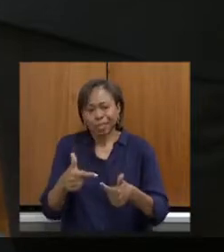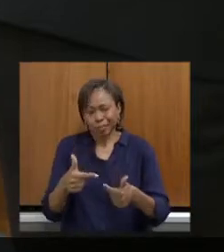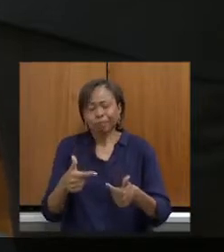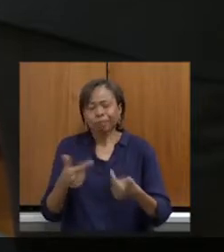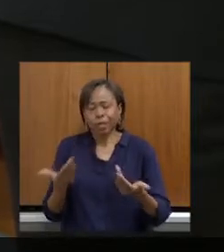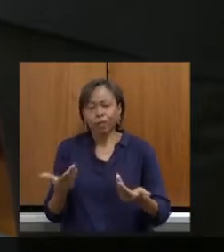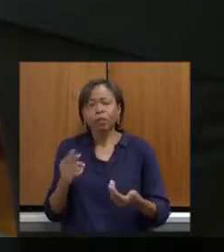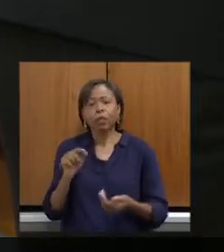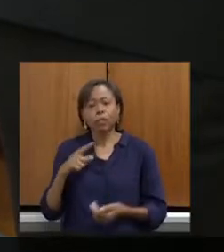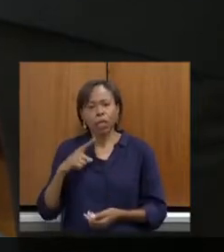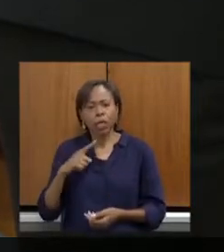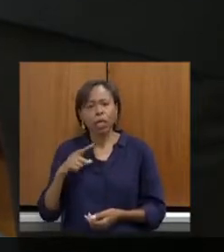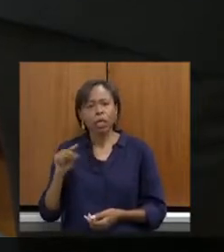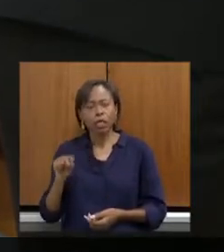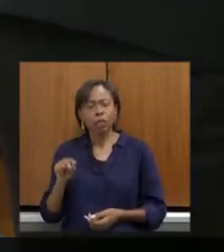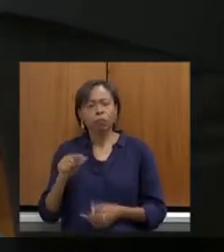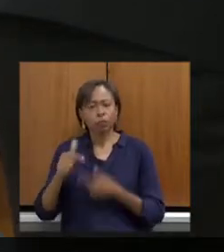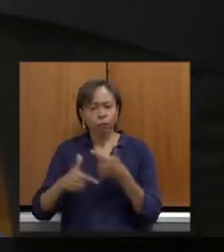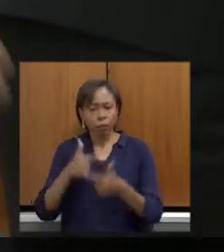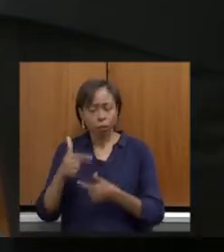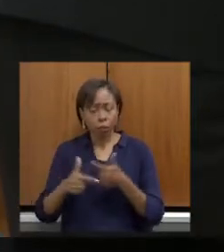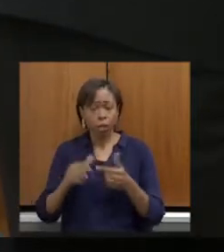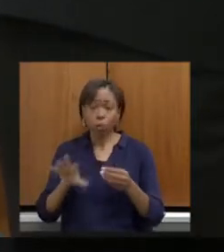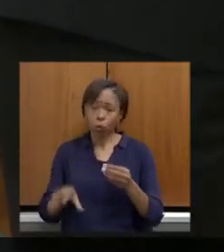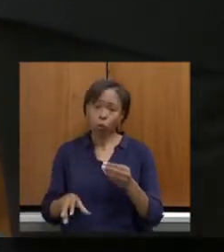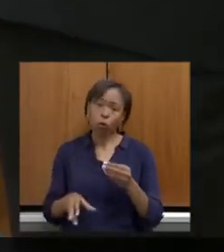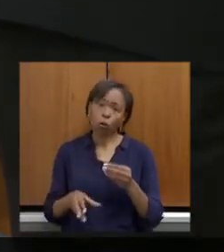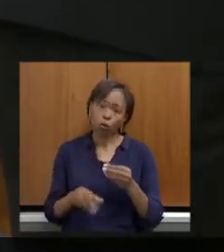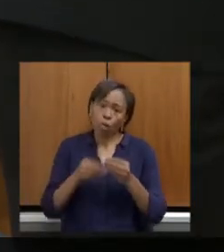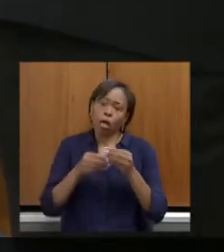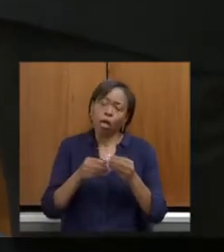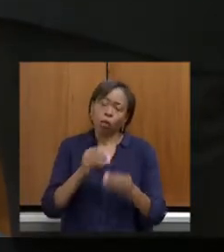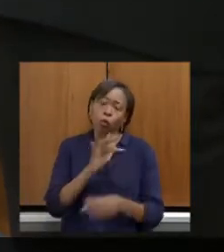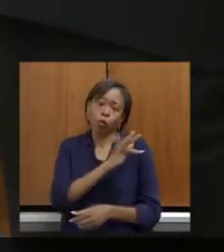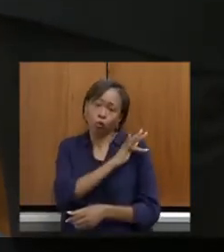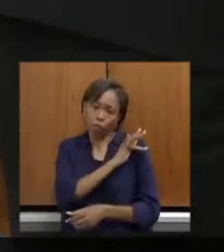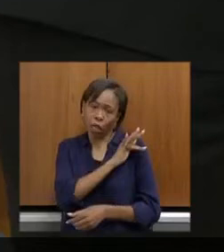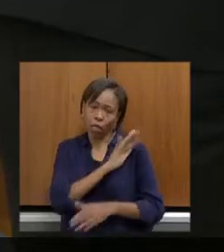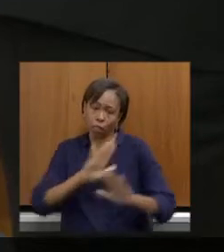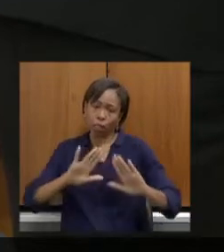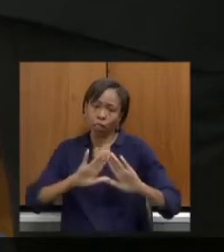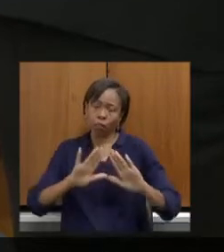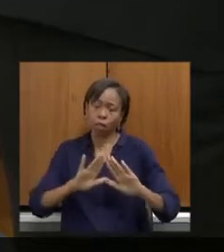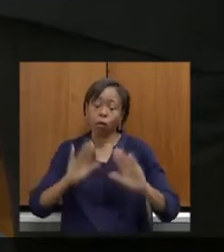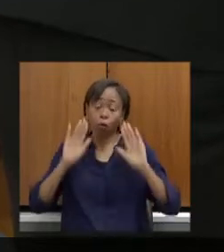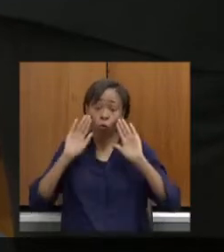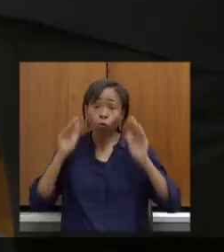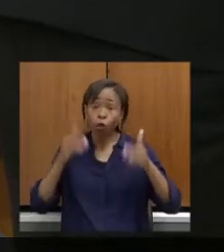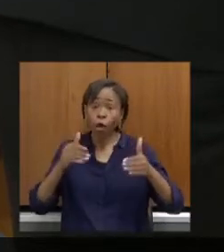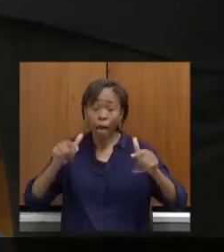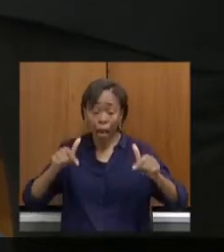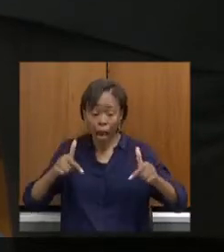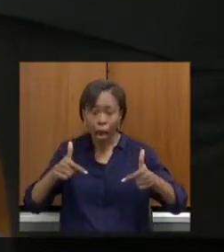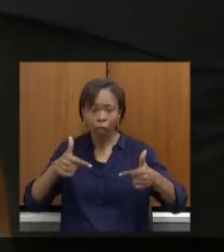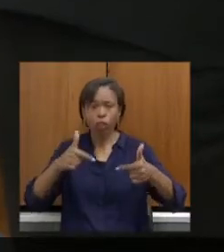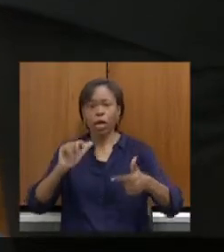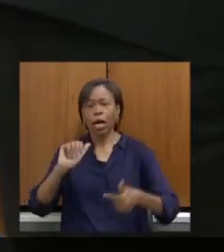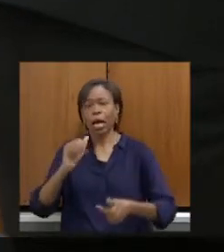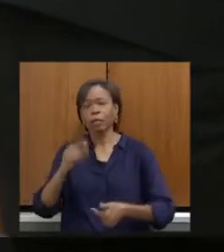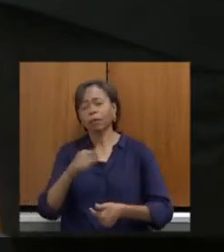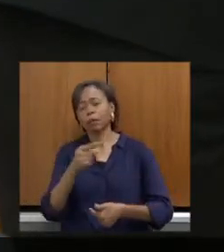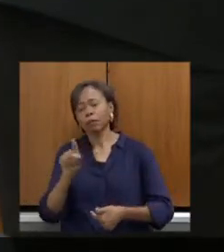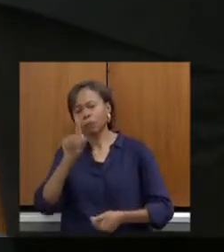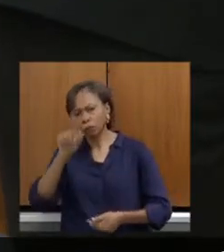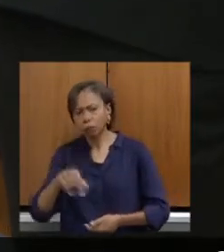que eu entendo como complementado ao Assembleia Fiscaliza Geral, ter focalizado em ações, ele é muito bem-vindo e